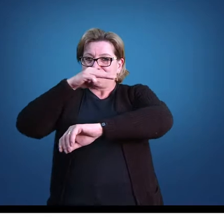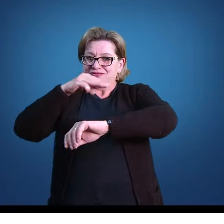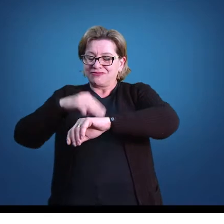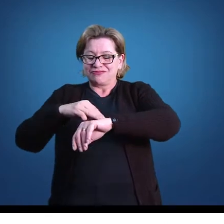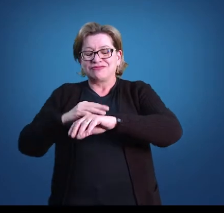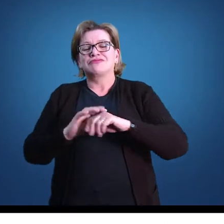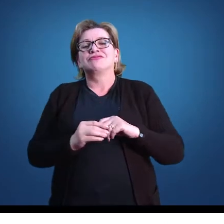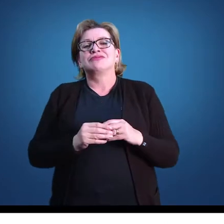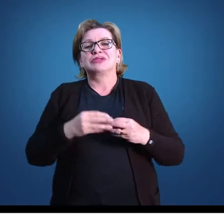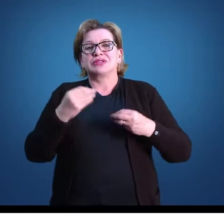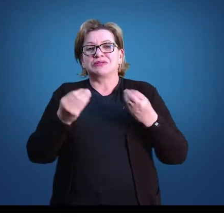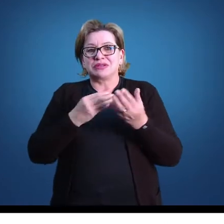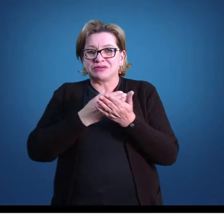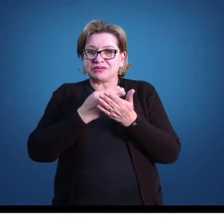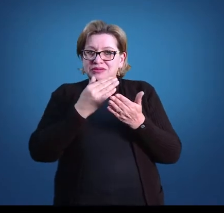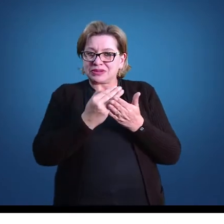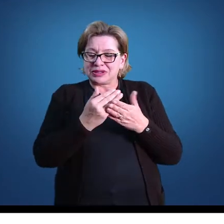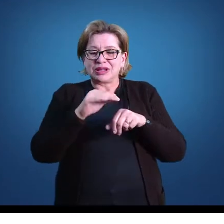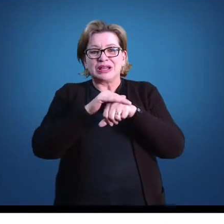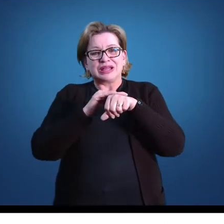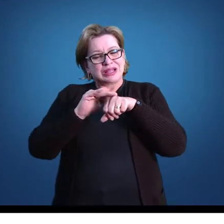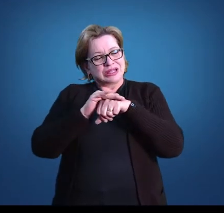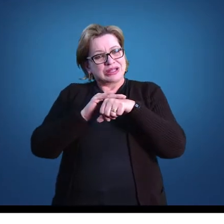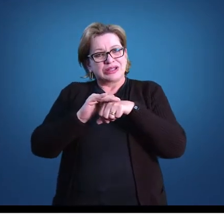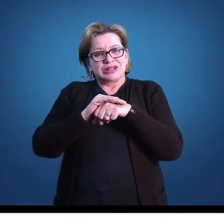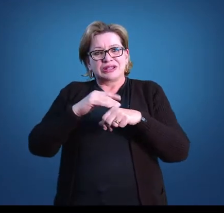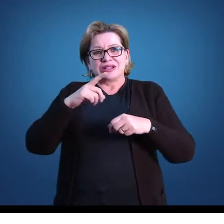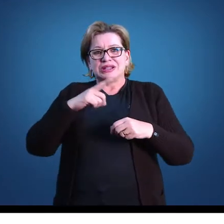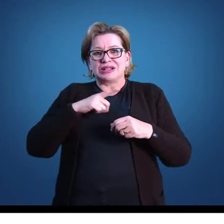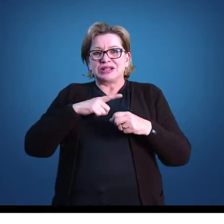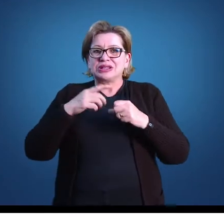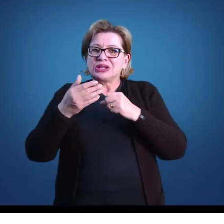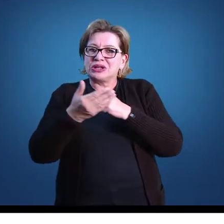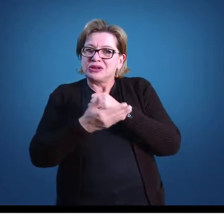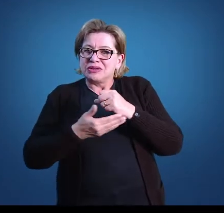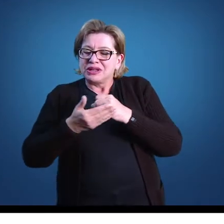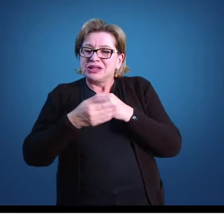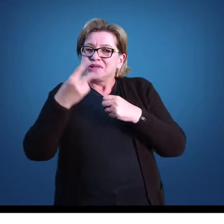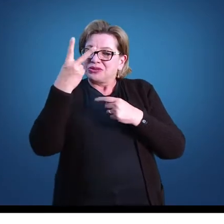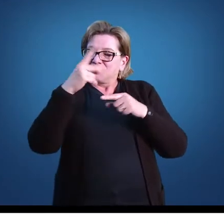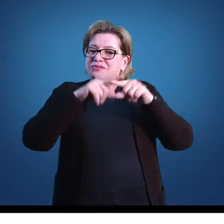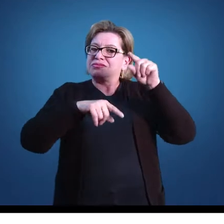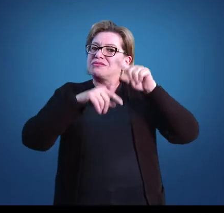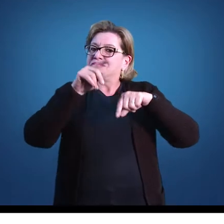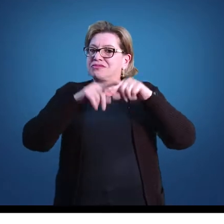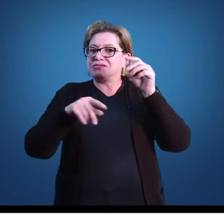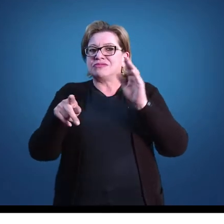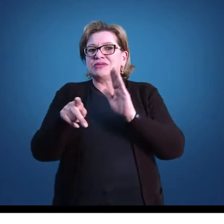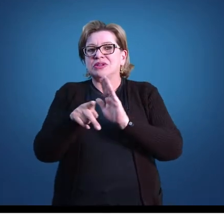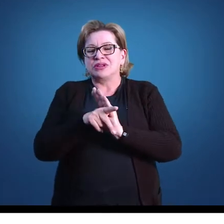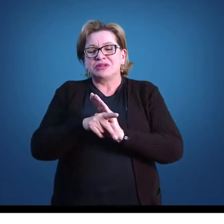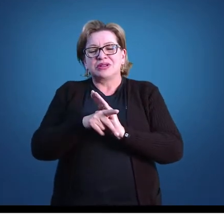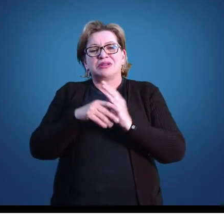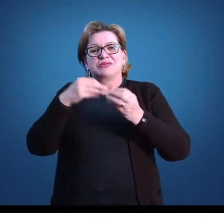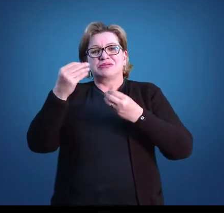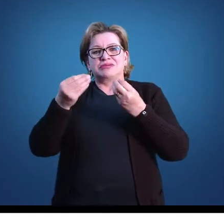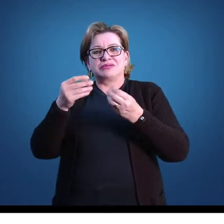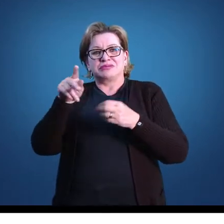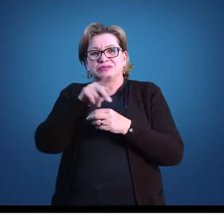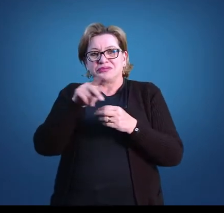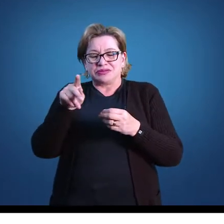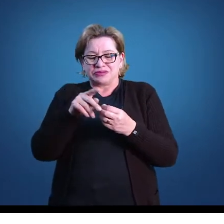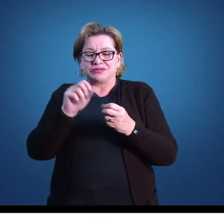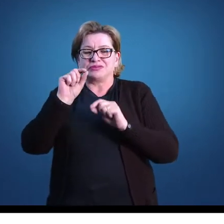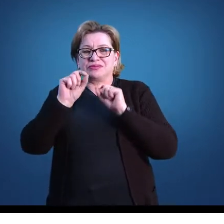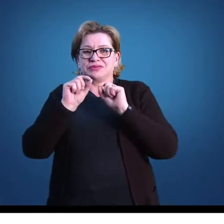magistério. Para iniciar essa discussão, nós temos como base dois documentos que são norteadores do trabalho do professor, que são